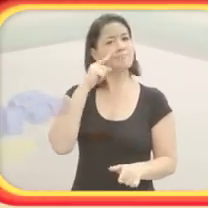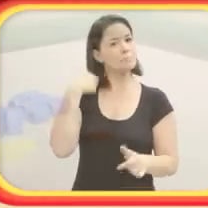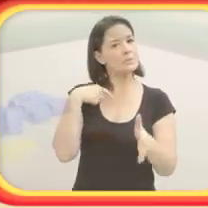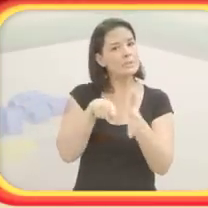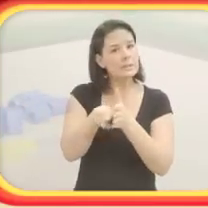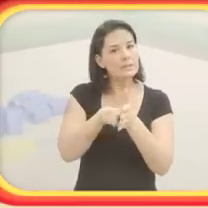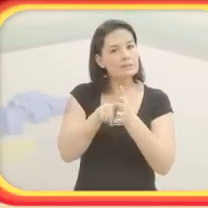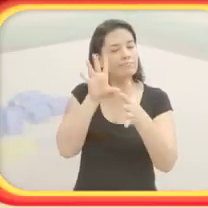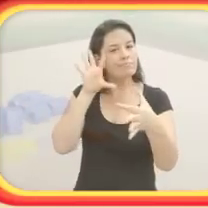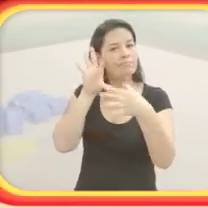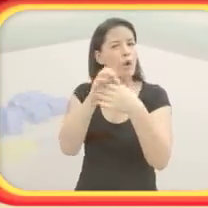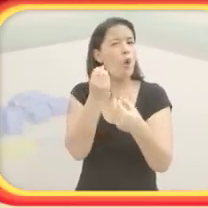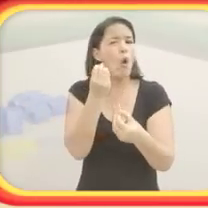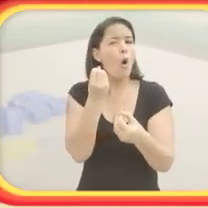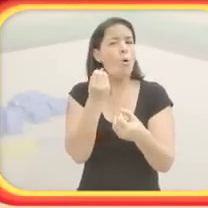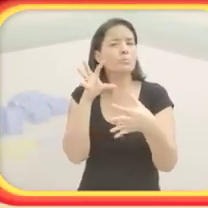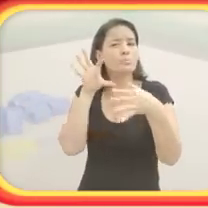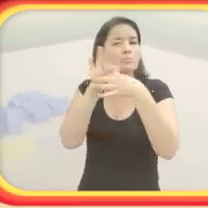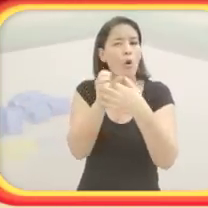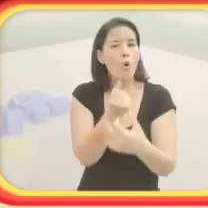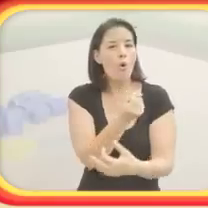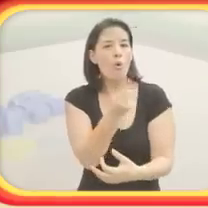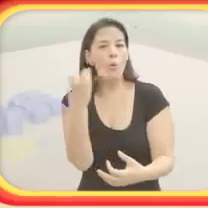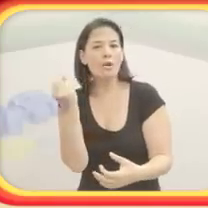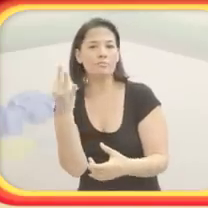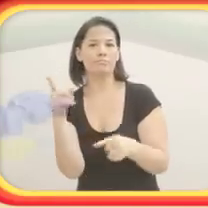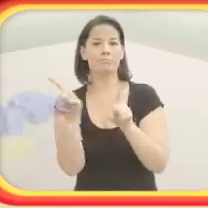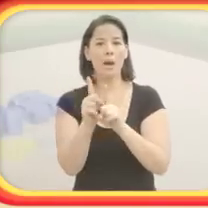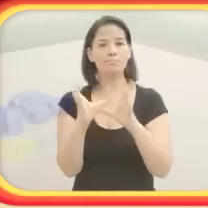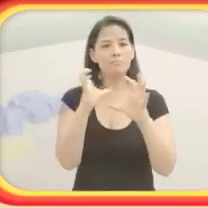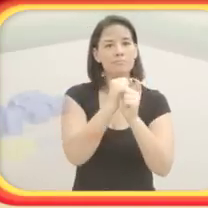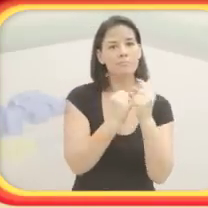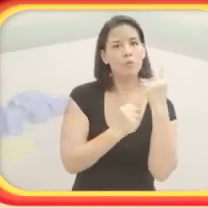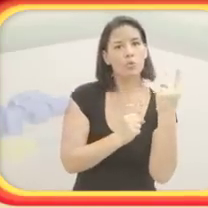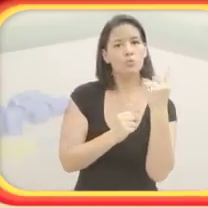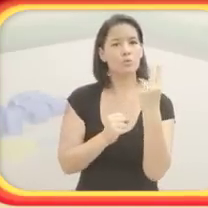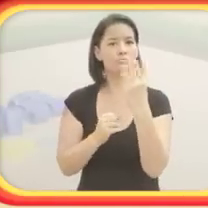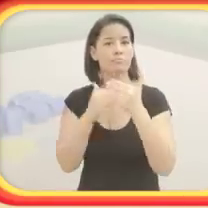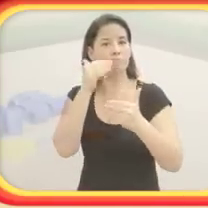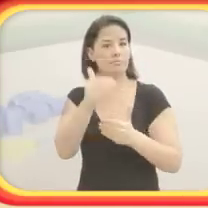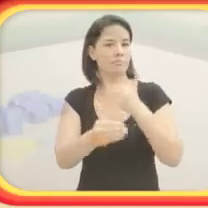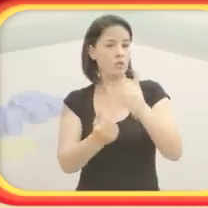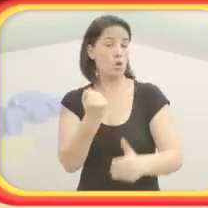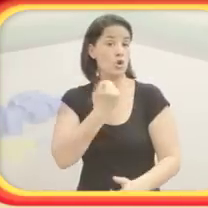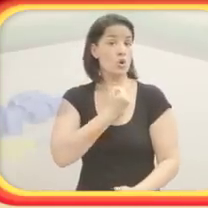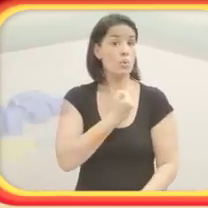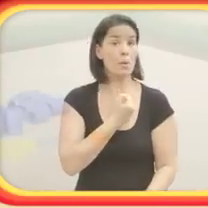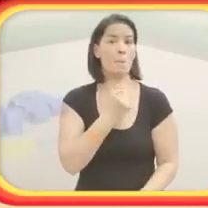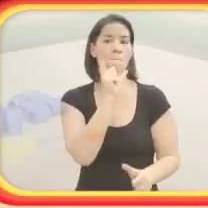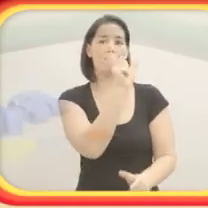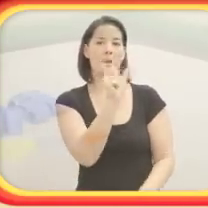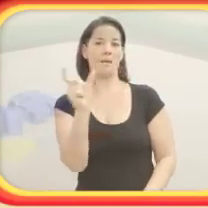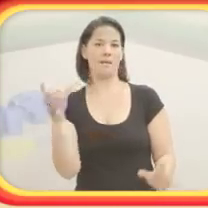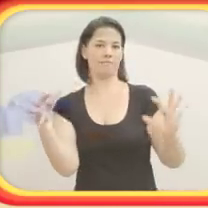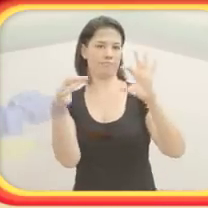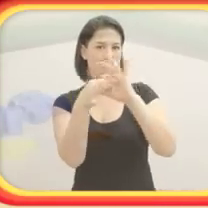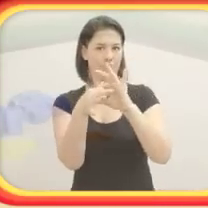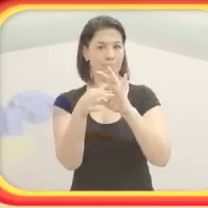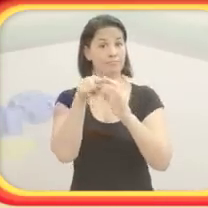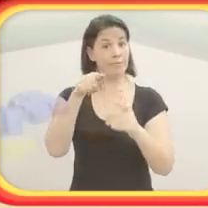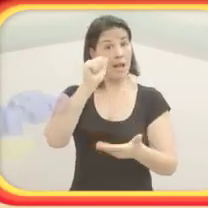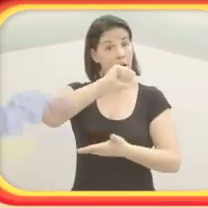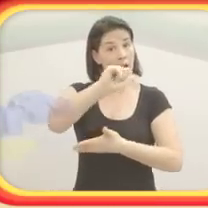linka essas duas coisas. Então, o que é a atividade? Eu coloco na frente do